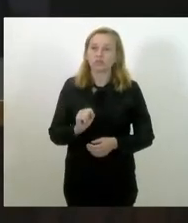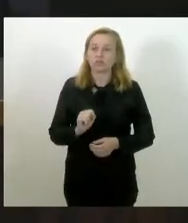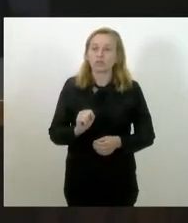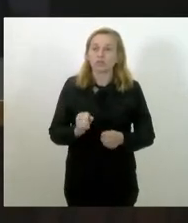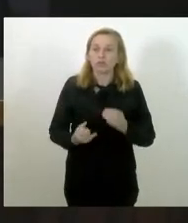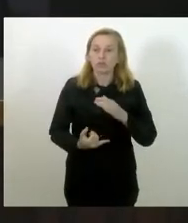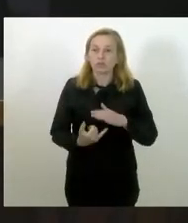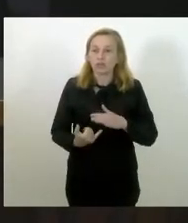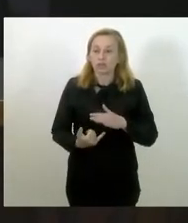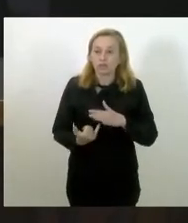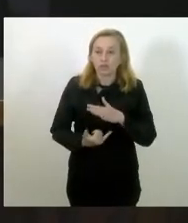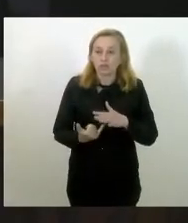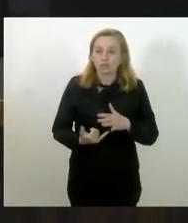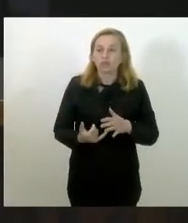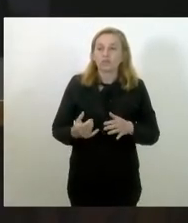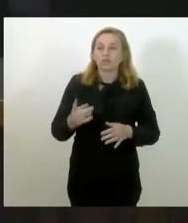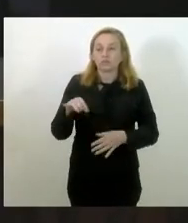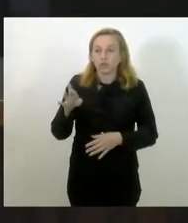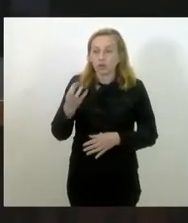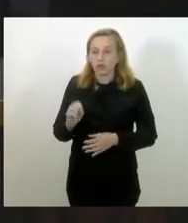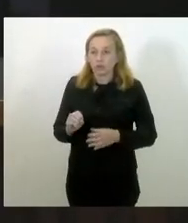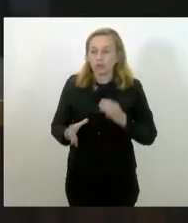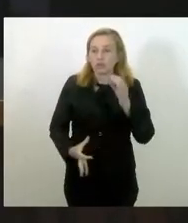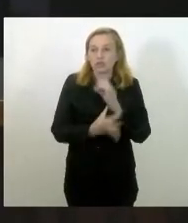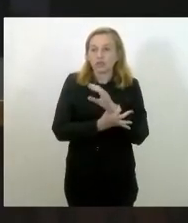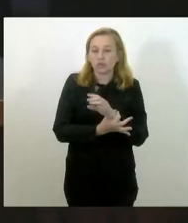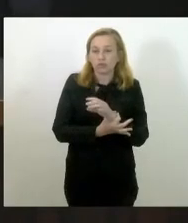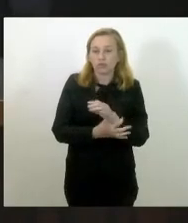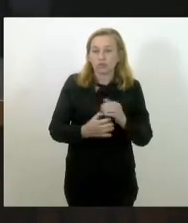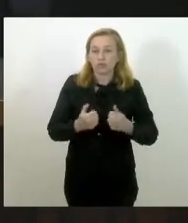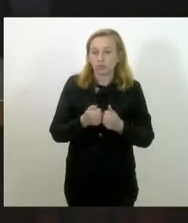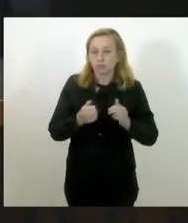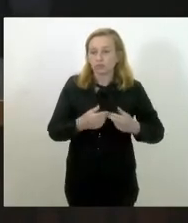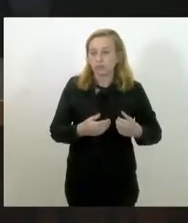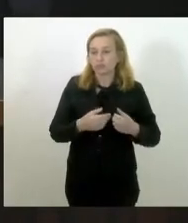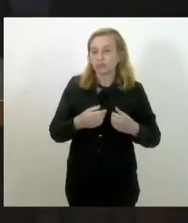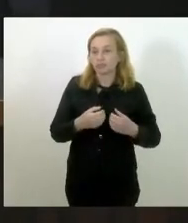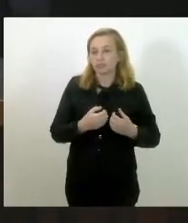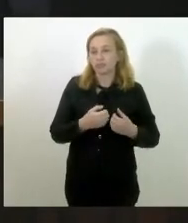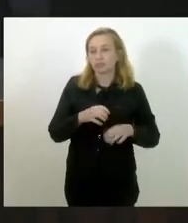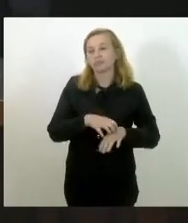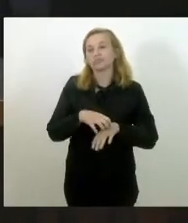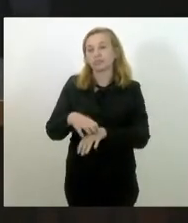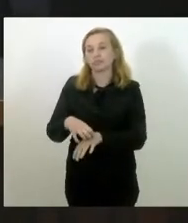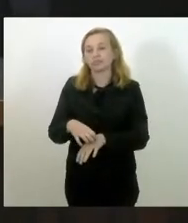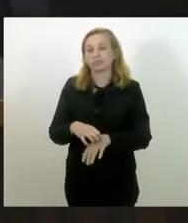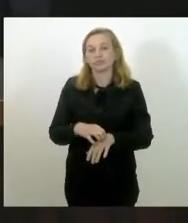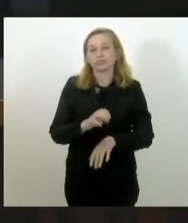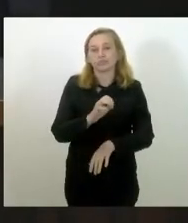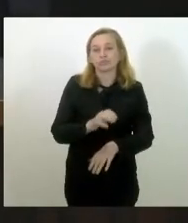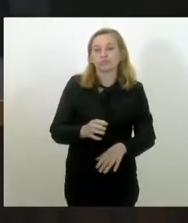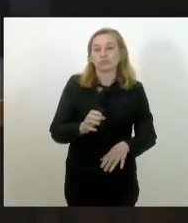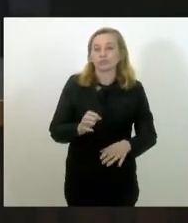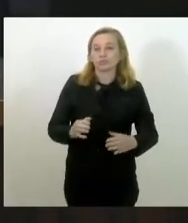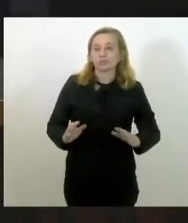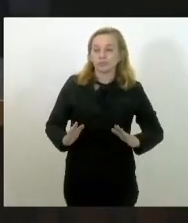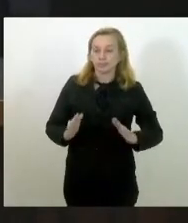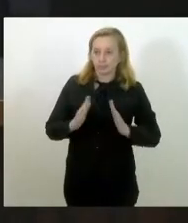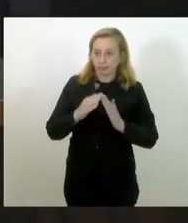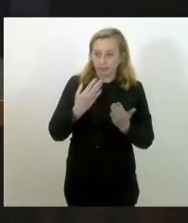do programa de conscientização sobre seguros e transportes públicos para os alunos das escolas públicas do Estado do Rio de Janeiro, na forma que menciona.